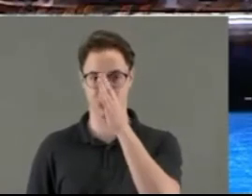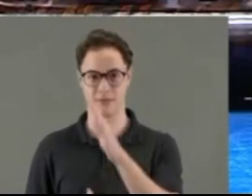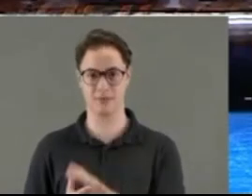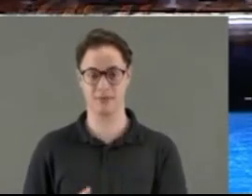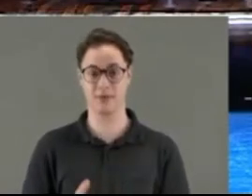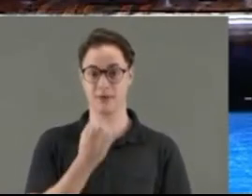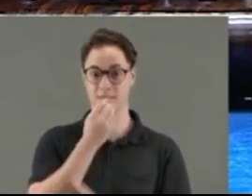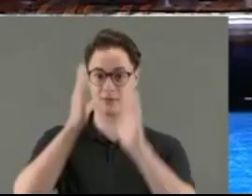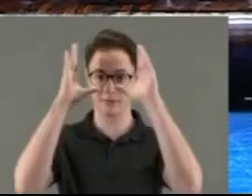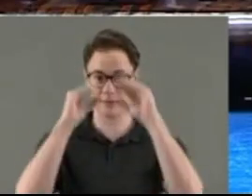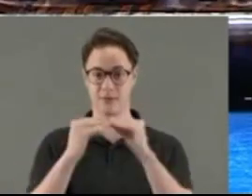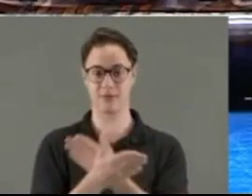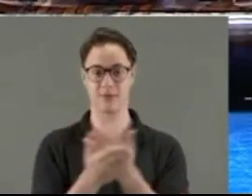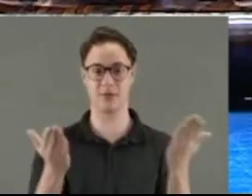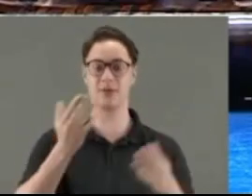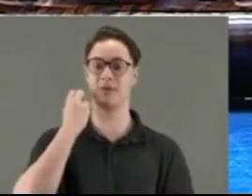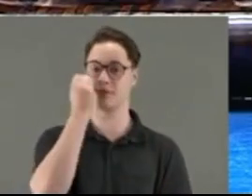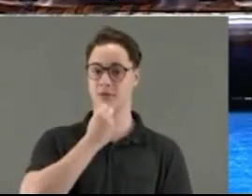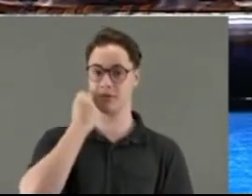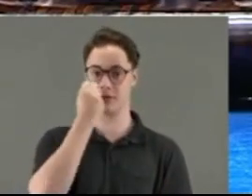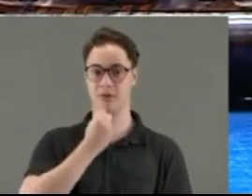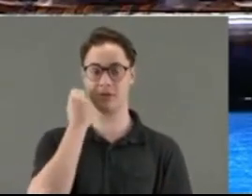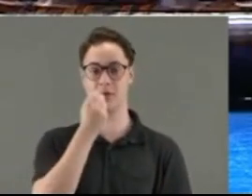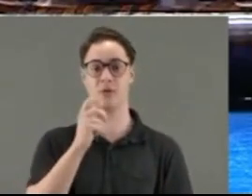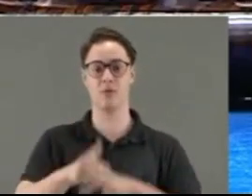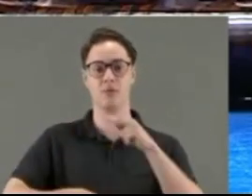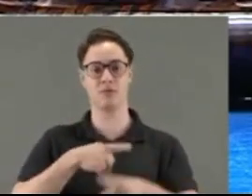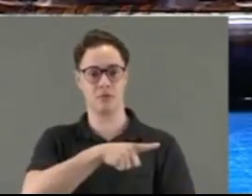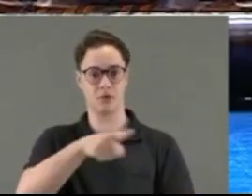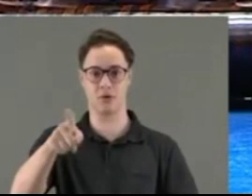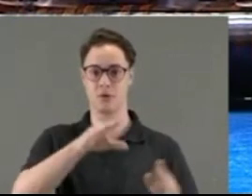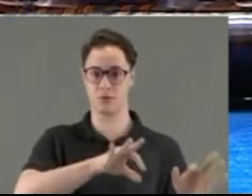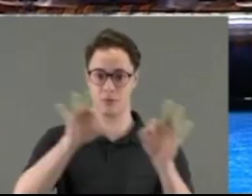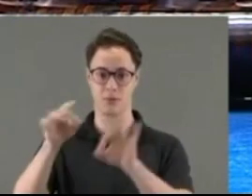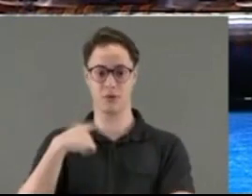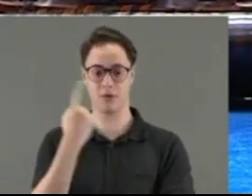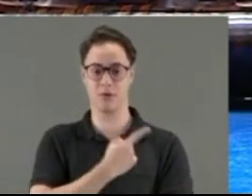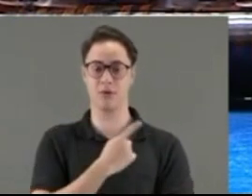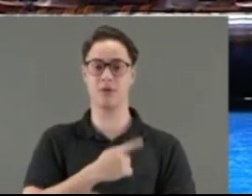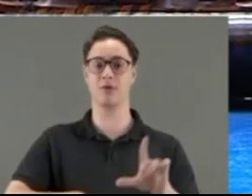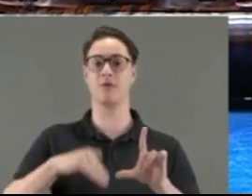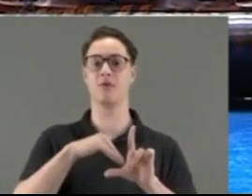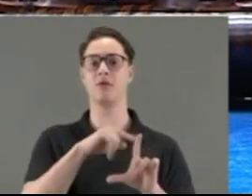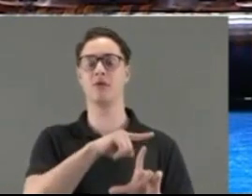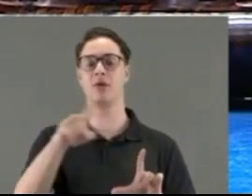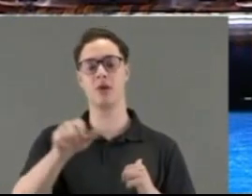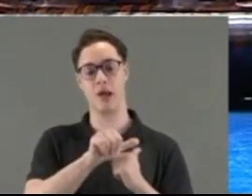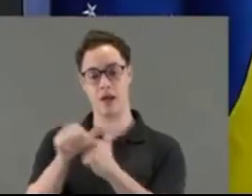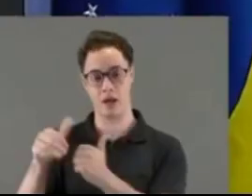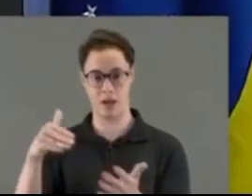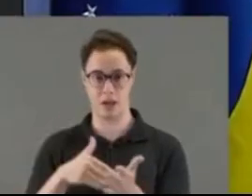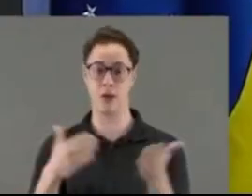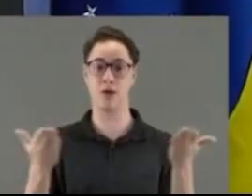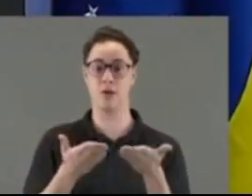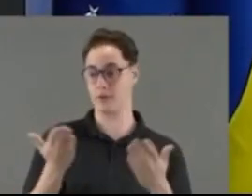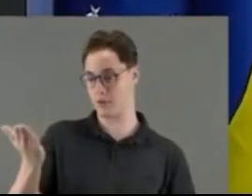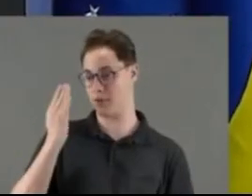Boa noite a todos os senadores, senadoras, a população que acompanha a gente pela TV Senado, aos servidores dessa casa que aqui com a gente até agora, ao